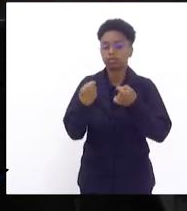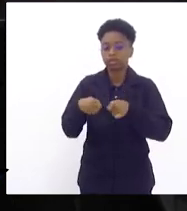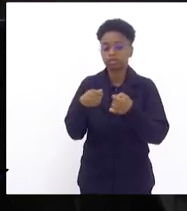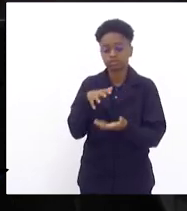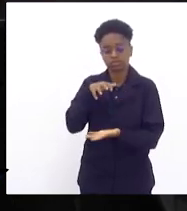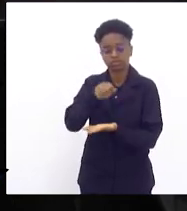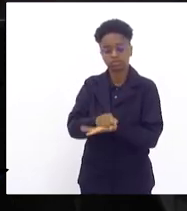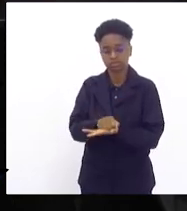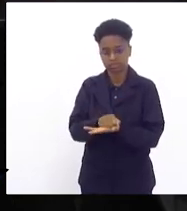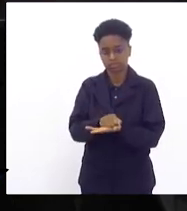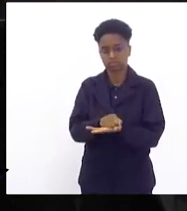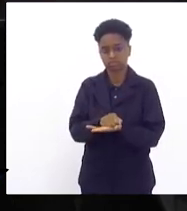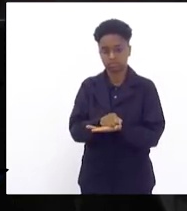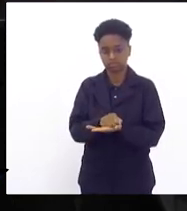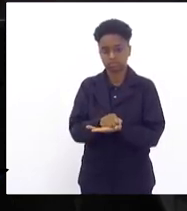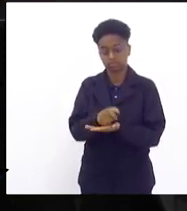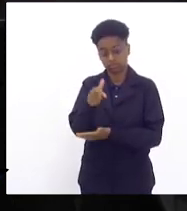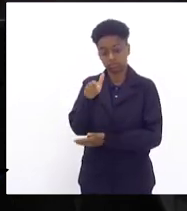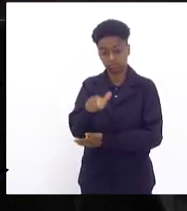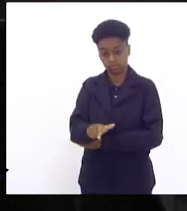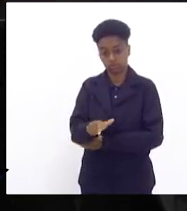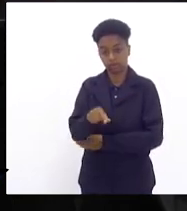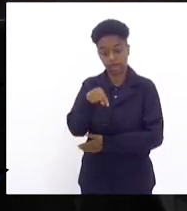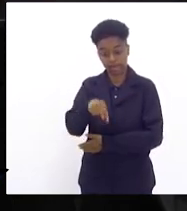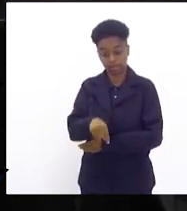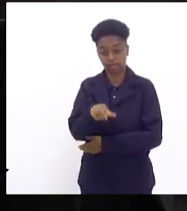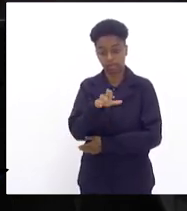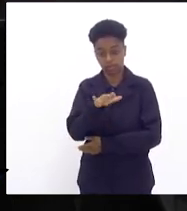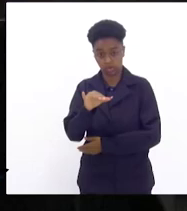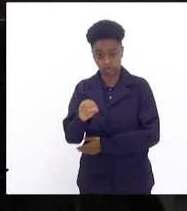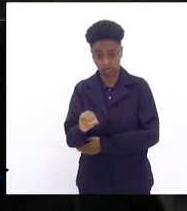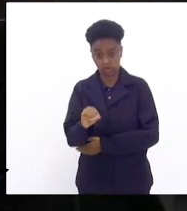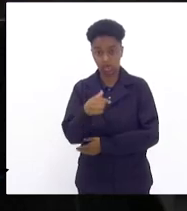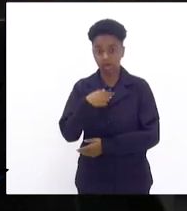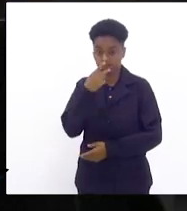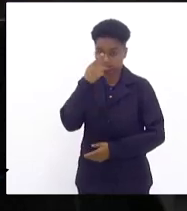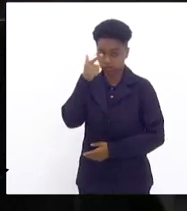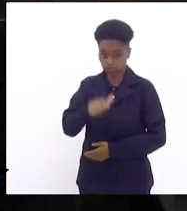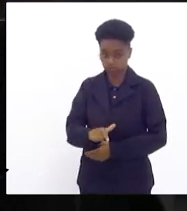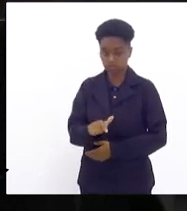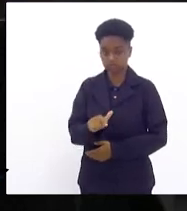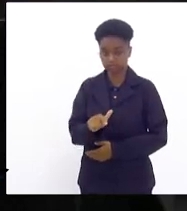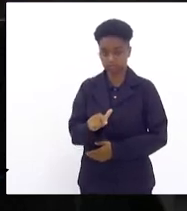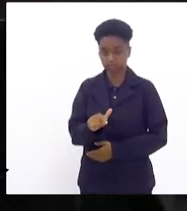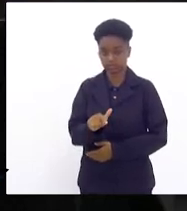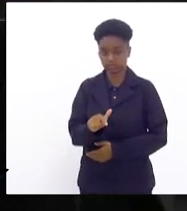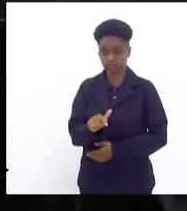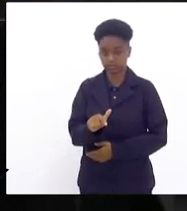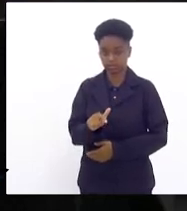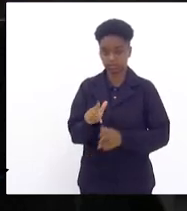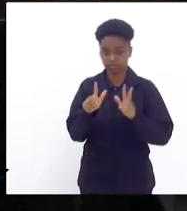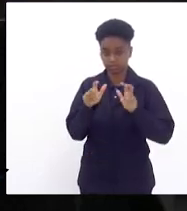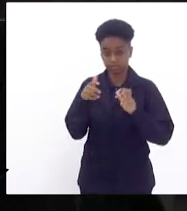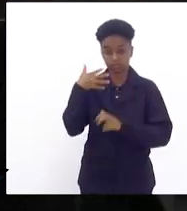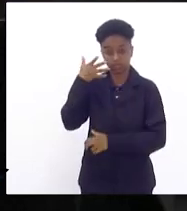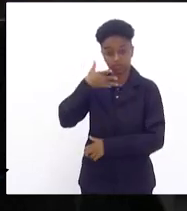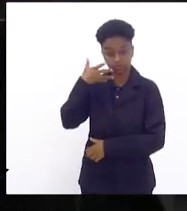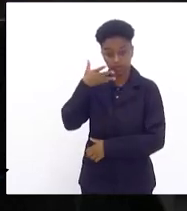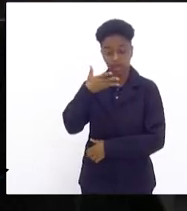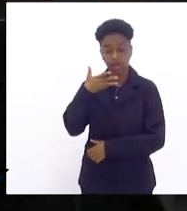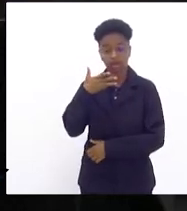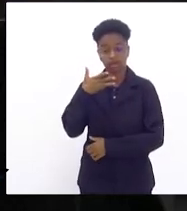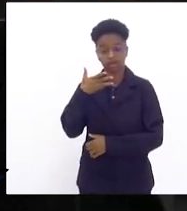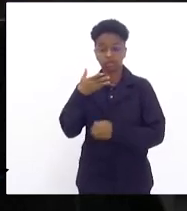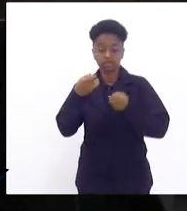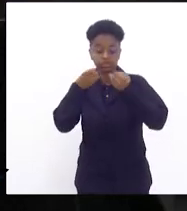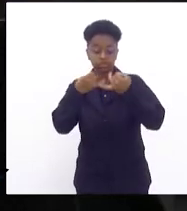registrado que mais uma vez o estado do Rio de Janeiro e aqui eu reafirmo a fala, a disposição